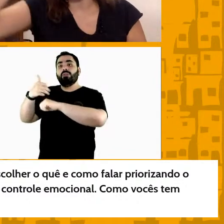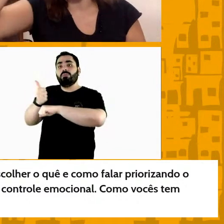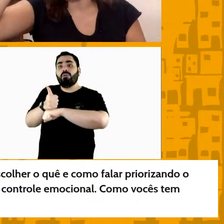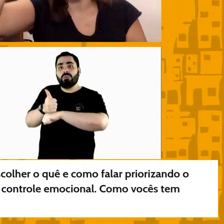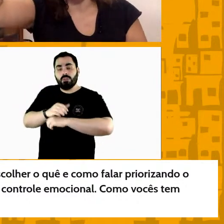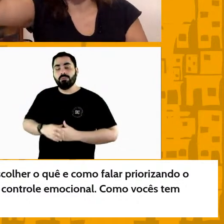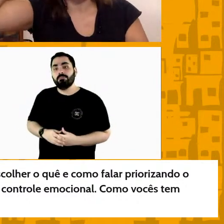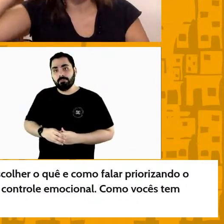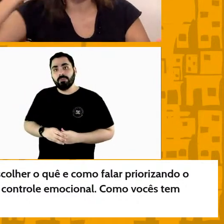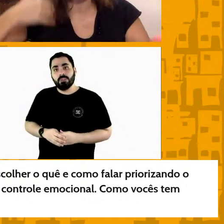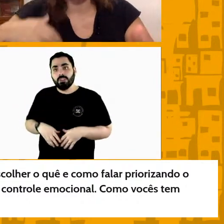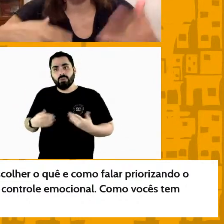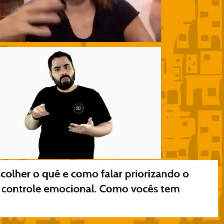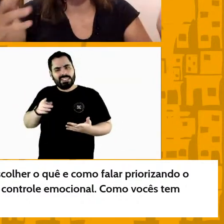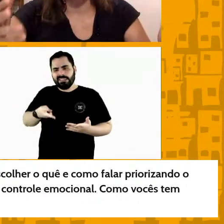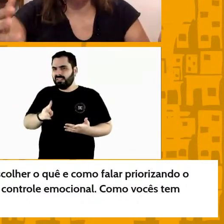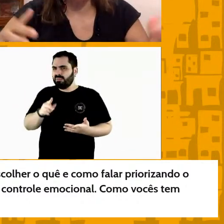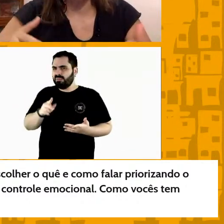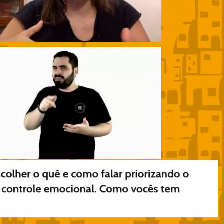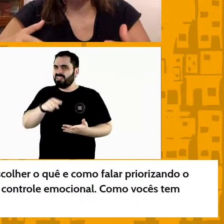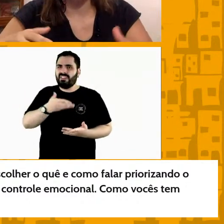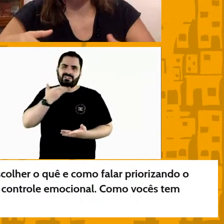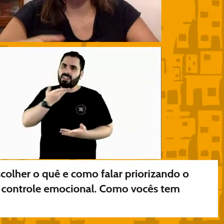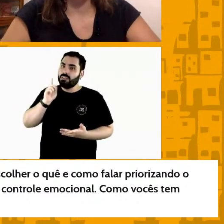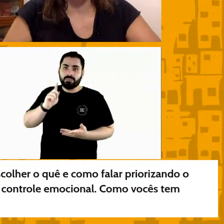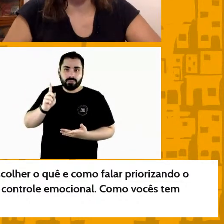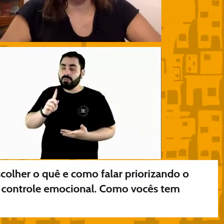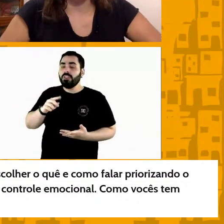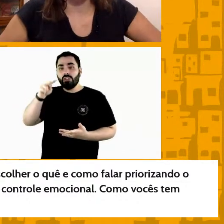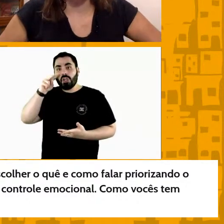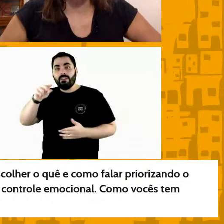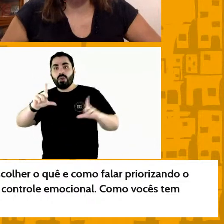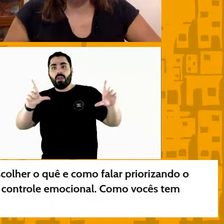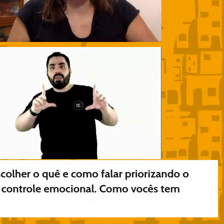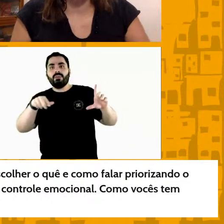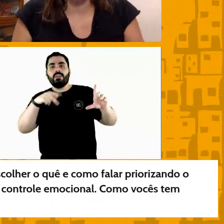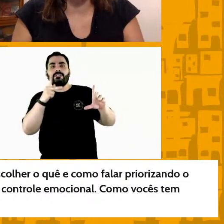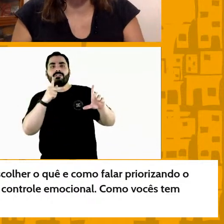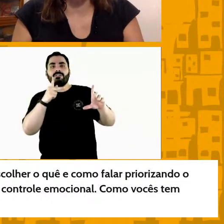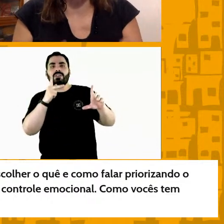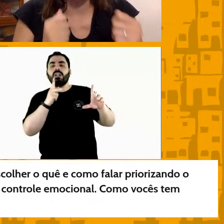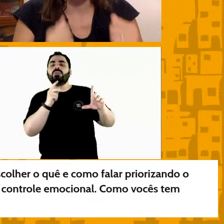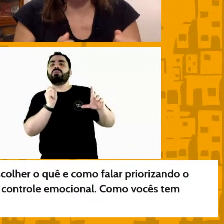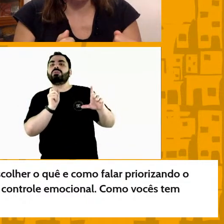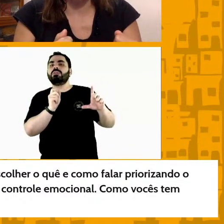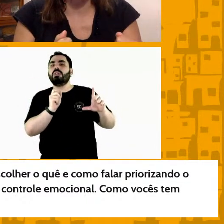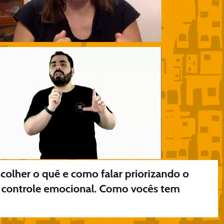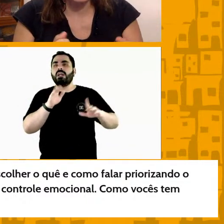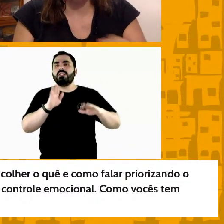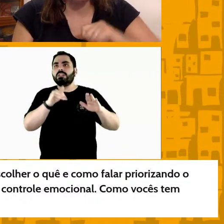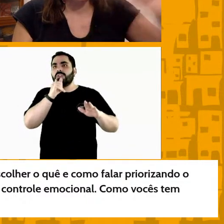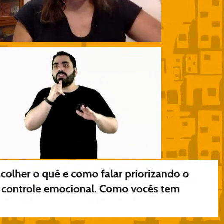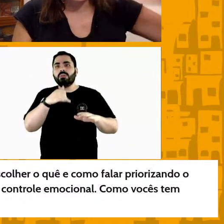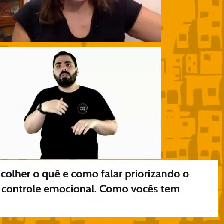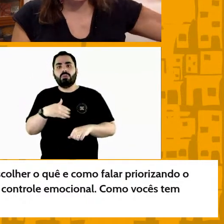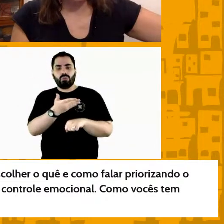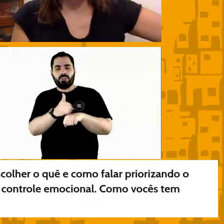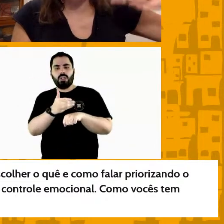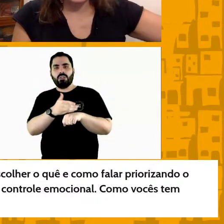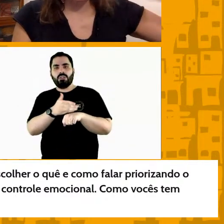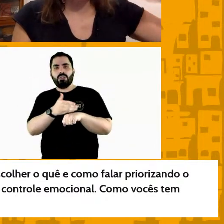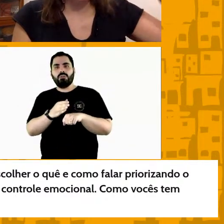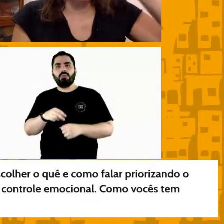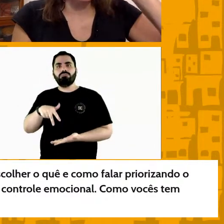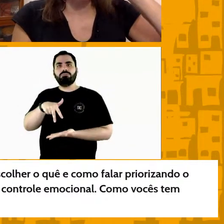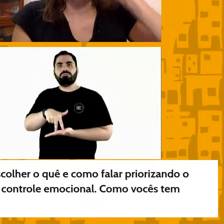nem sempre é fácil eu lembro de a gente já viu reportagens na TV que você coloca lá um frequencímetro no treinador que está parado na quadra o